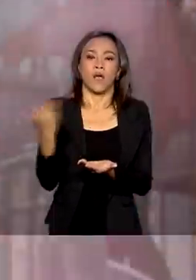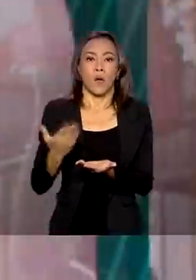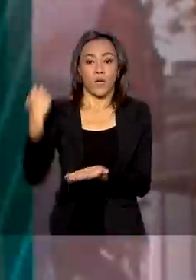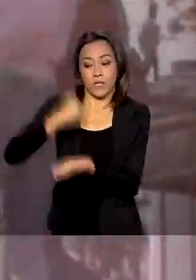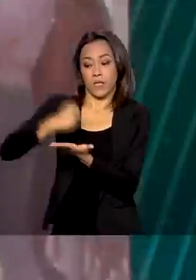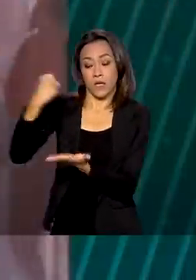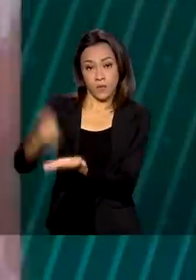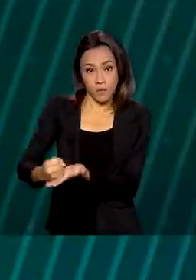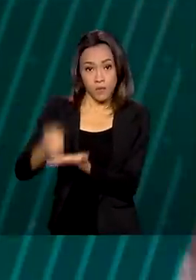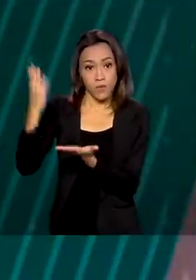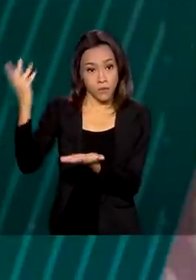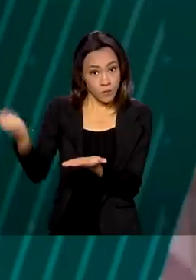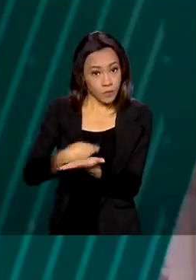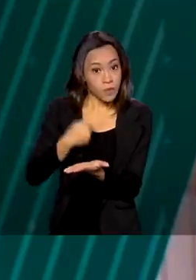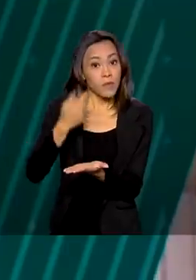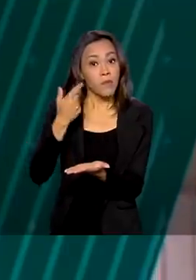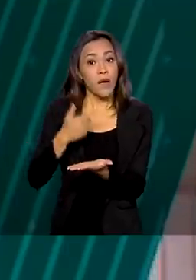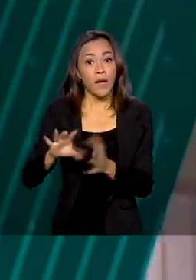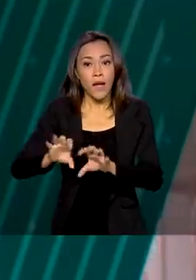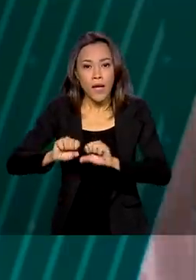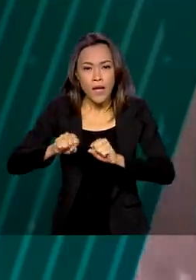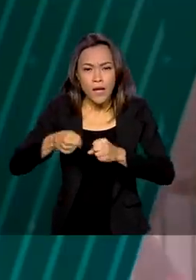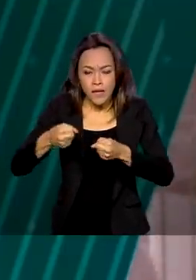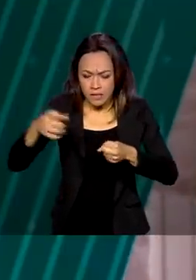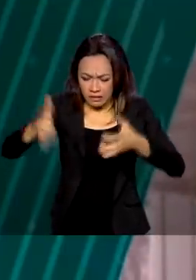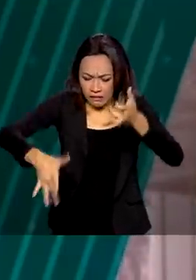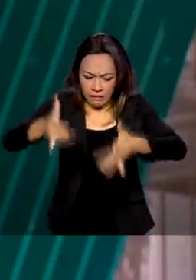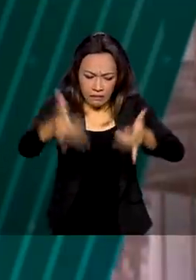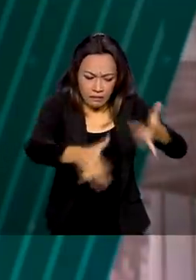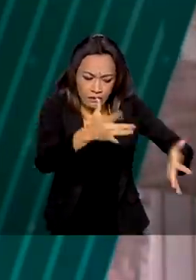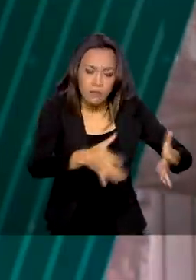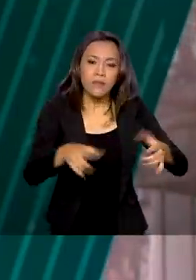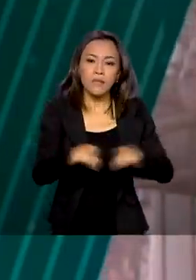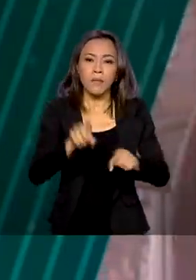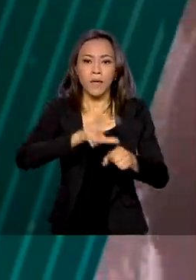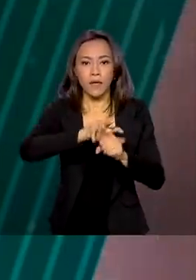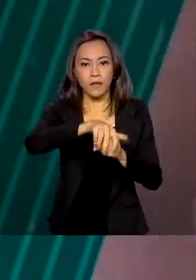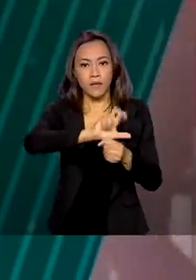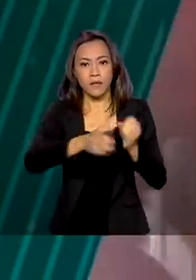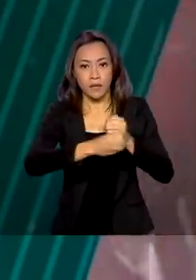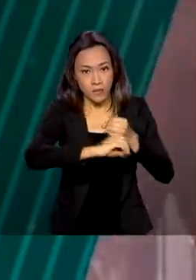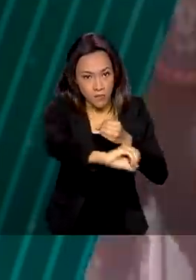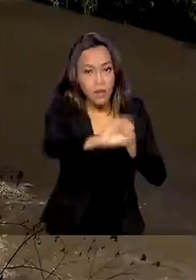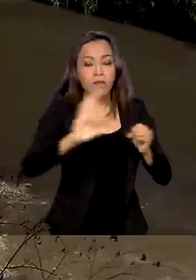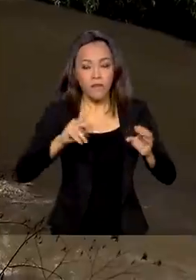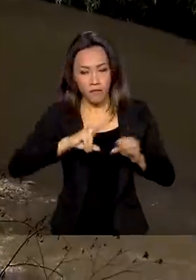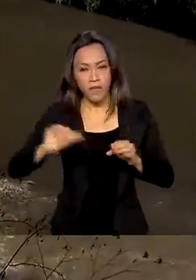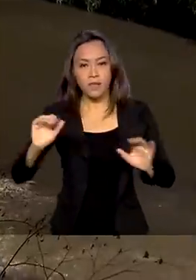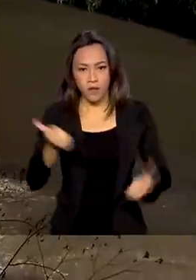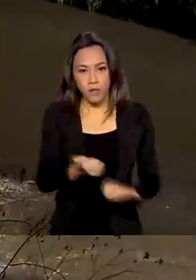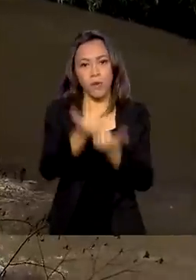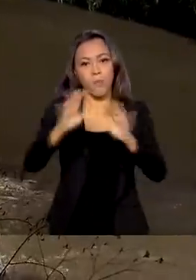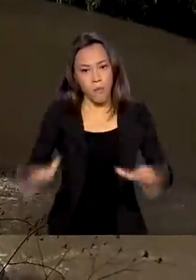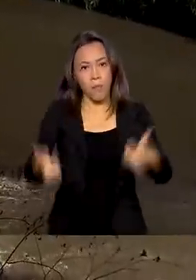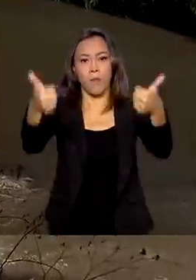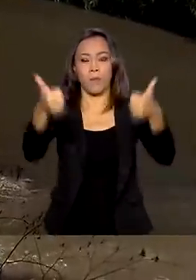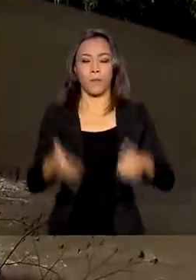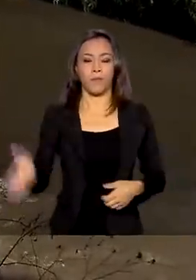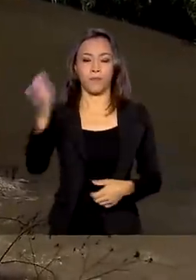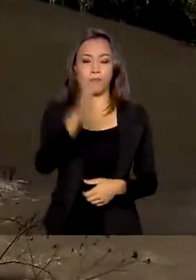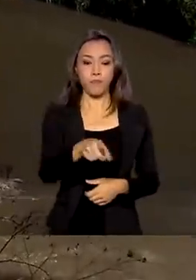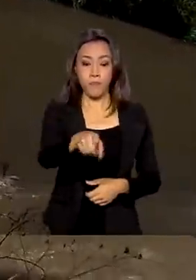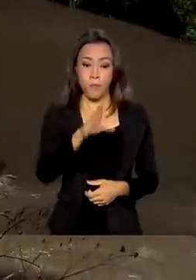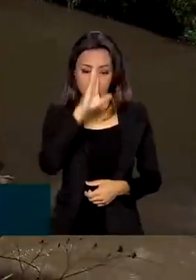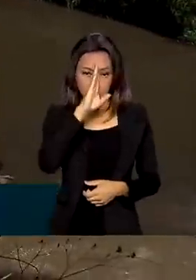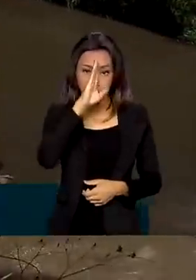acordo, ações de recuperação de áreas contaminadas e saneamento básico vão ser reforçadas. O principal rio